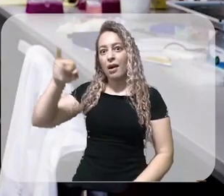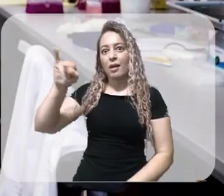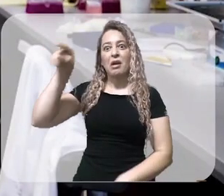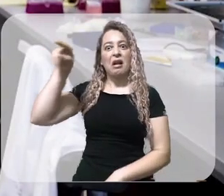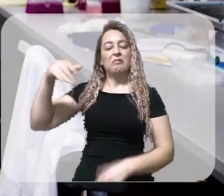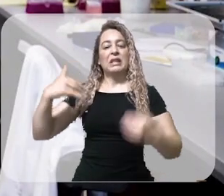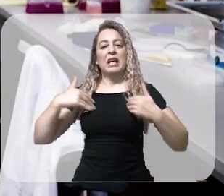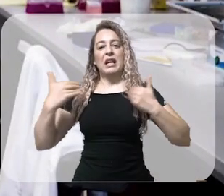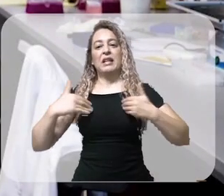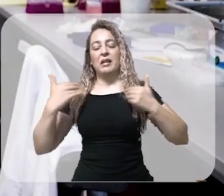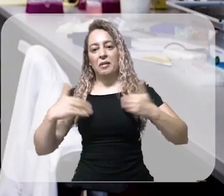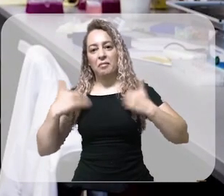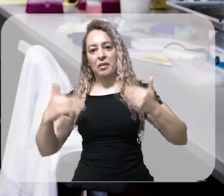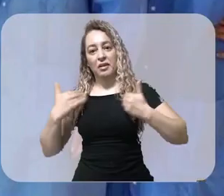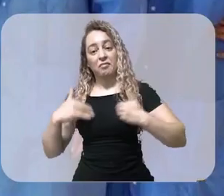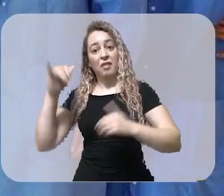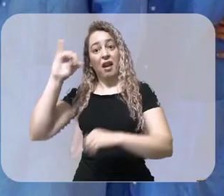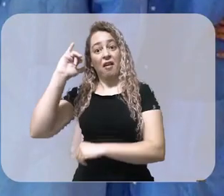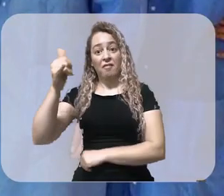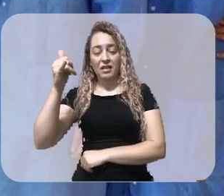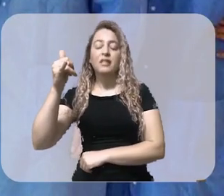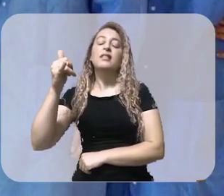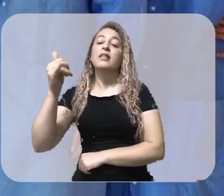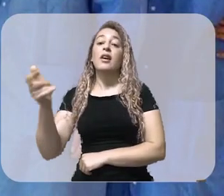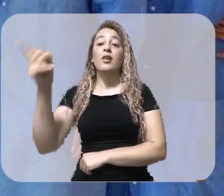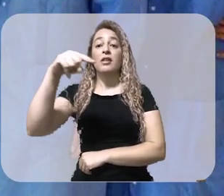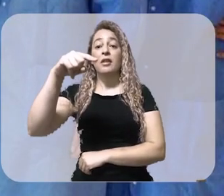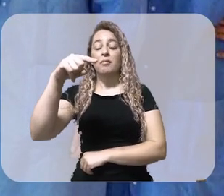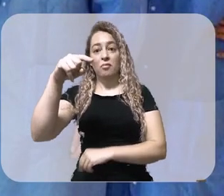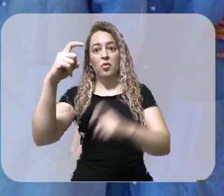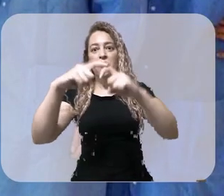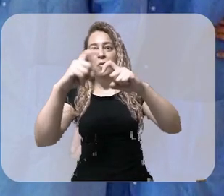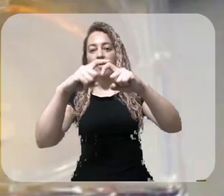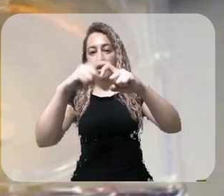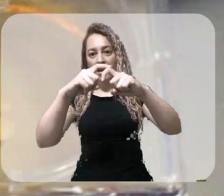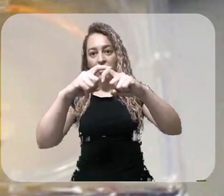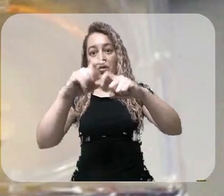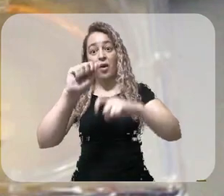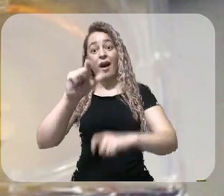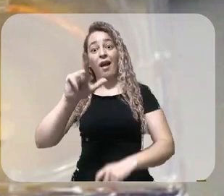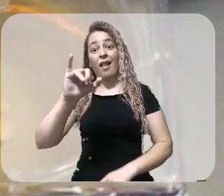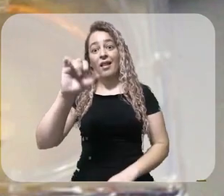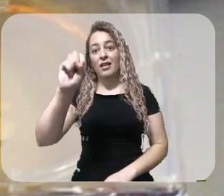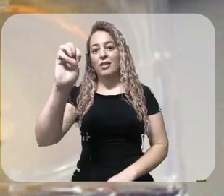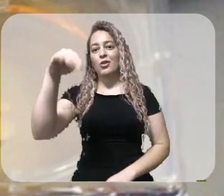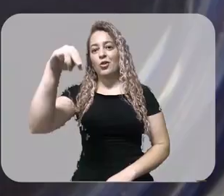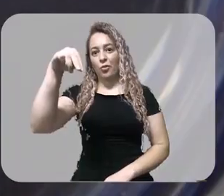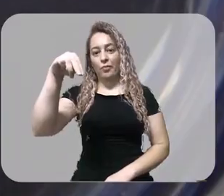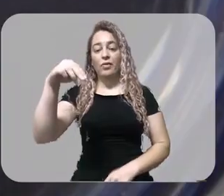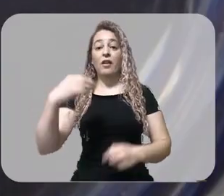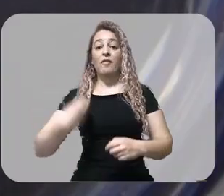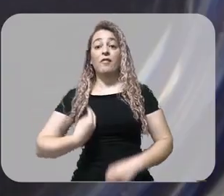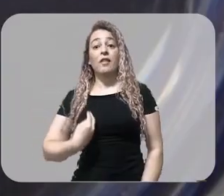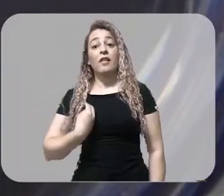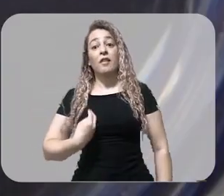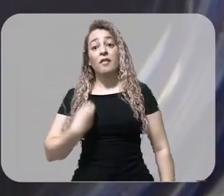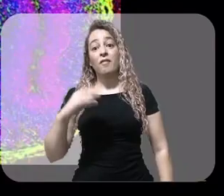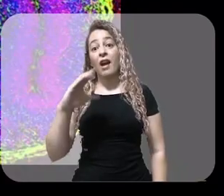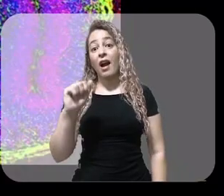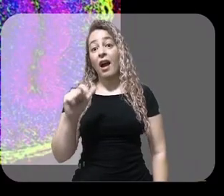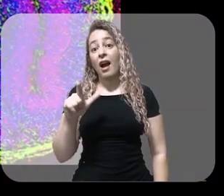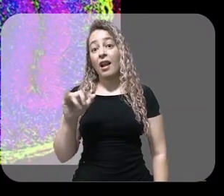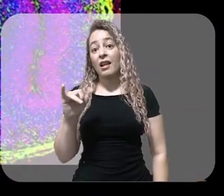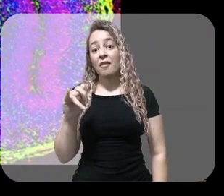biólogo Alisson Moutre, também brasileiro, que vive na Califórnia. Alisson faz pesquisa usando minicérebros